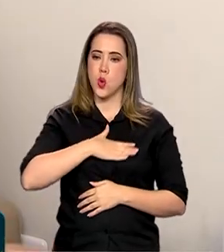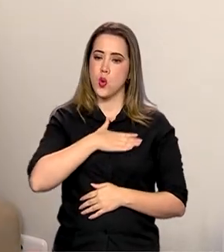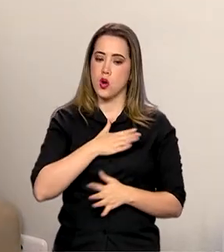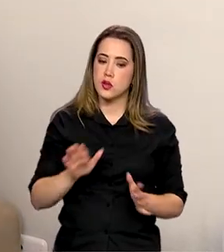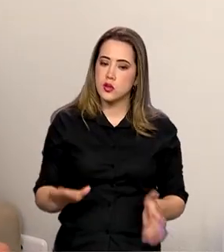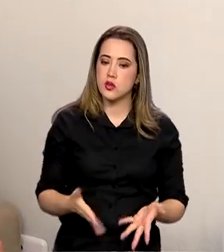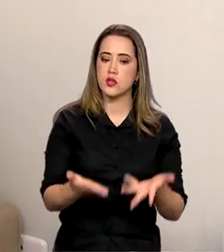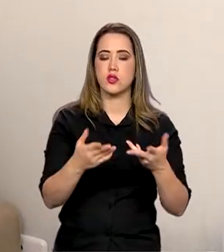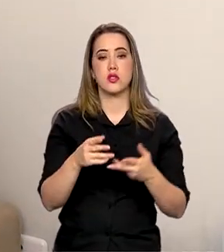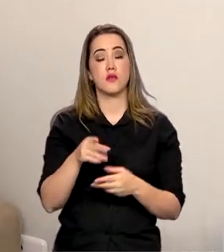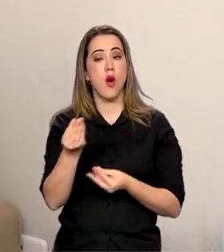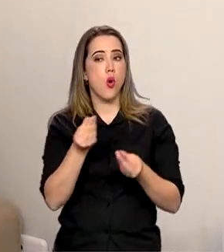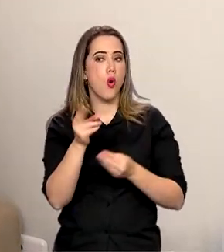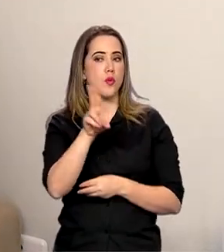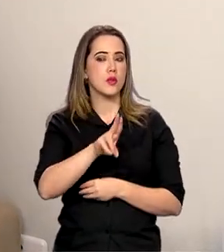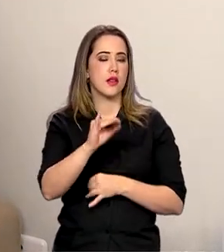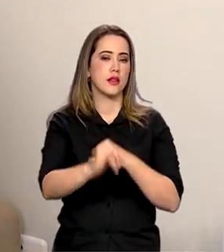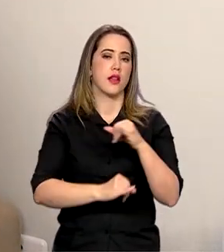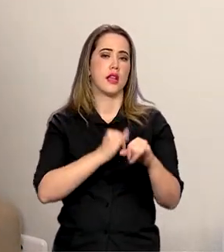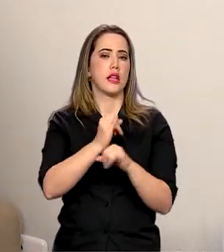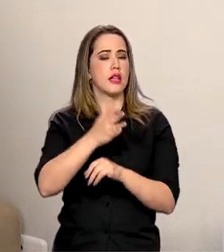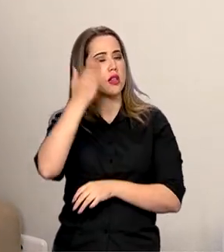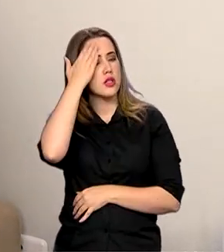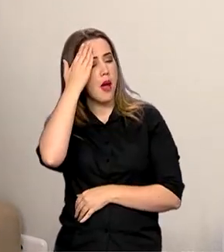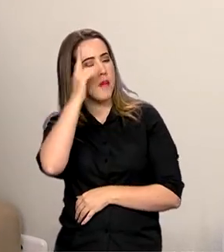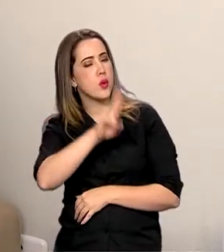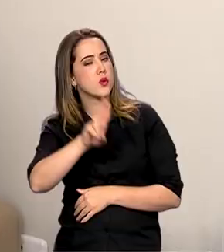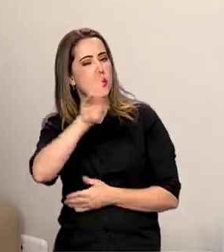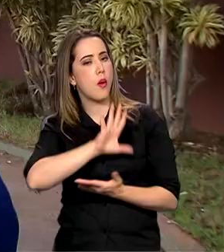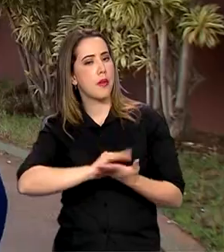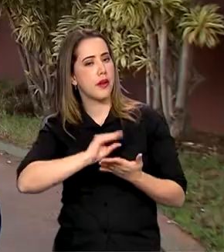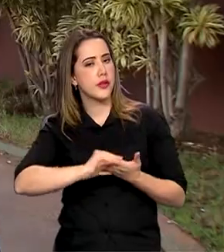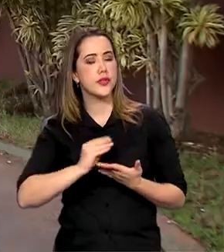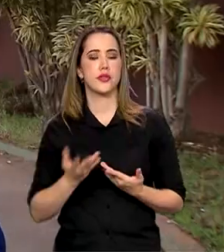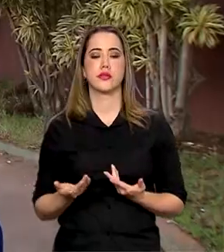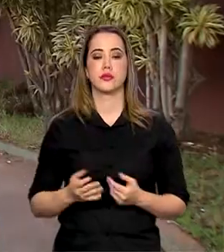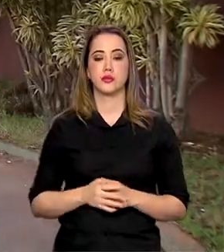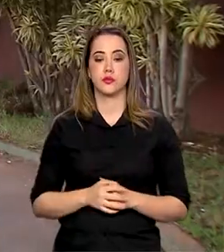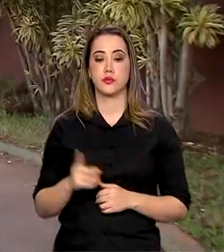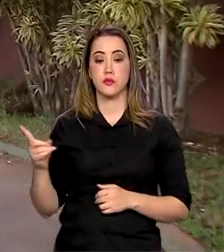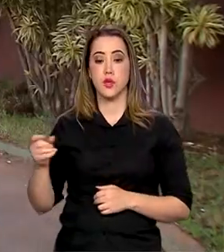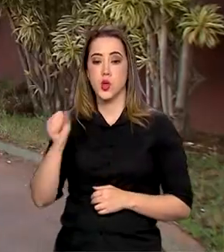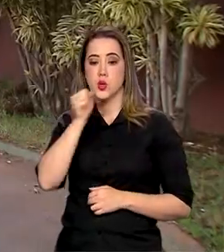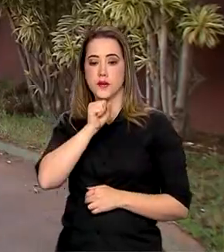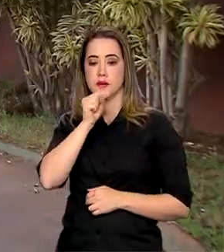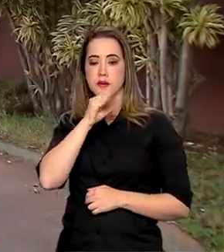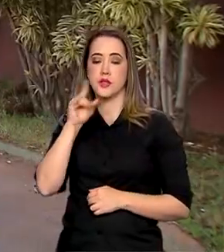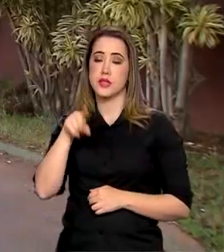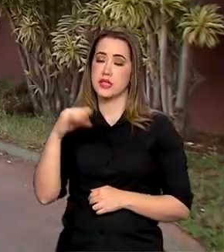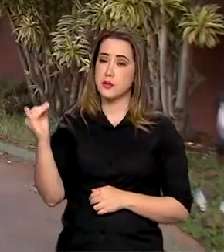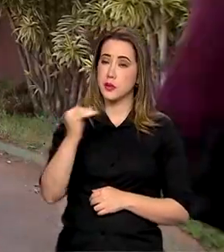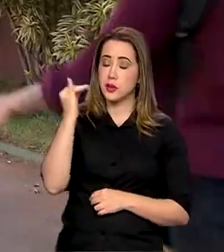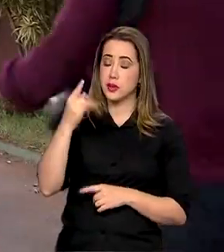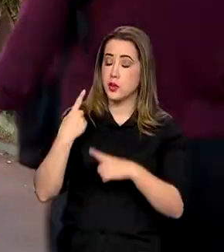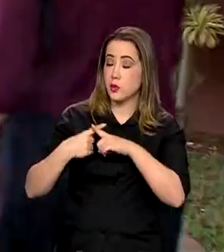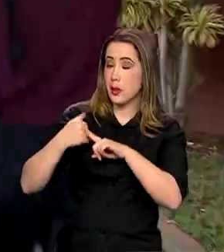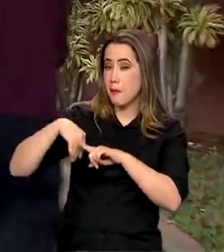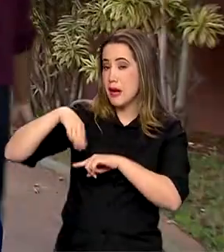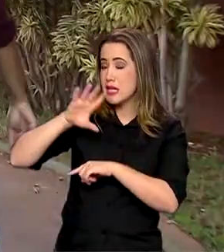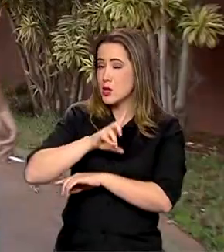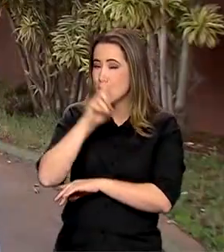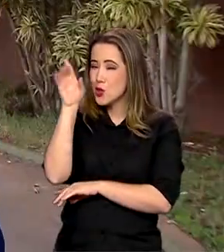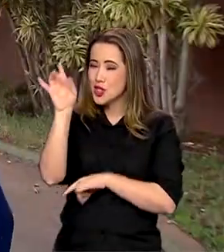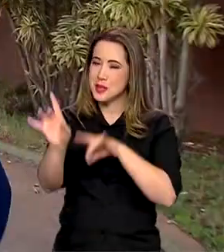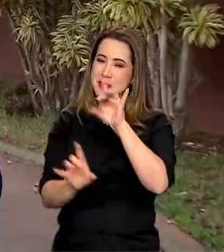aprender a usar a internet, saber usar um aplicativo, né? Os avós são tão importantes que além de ter um dia